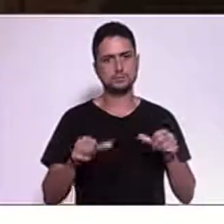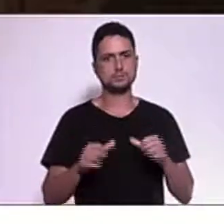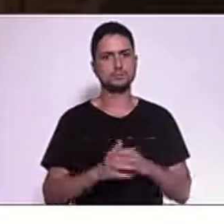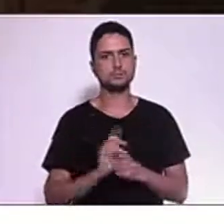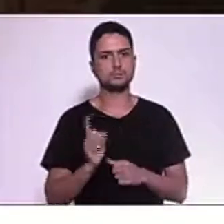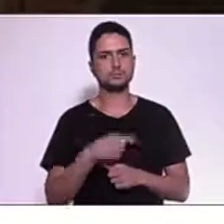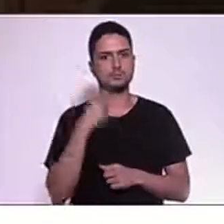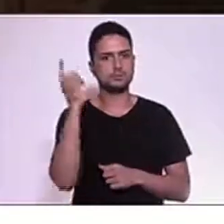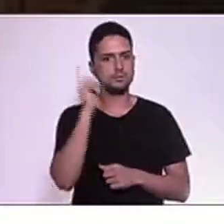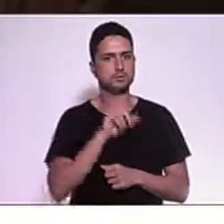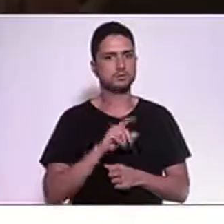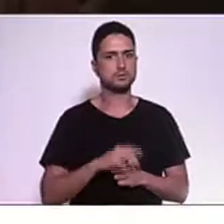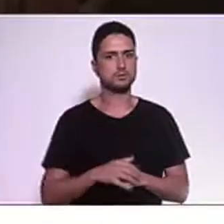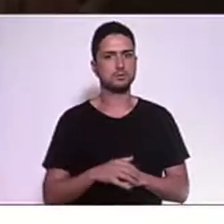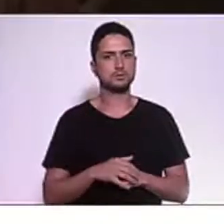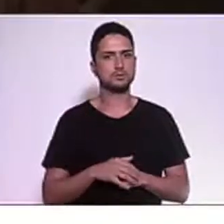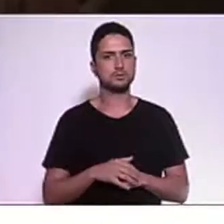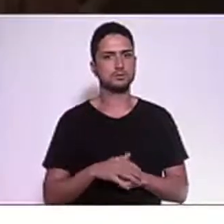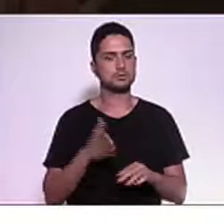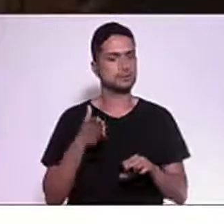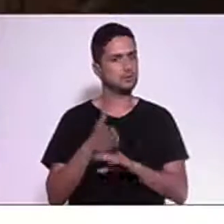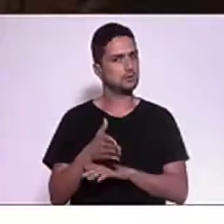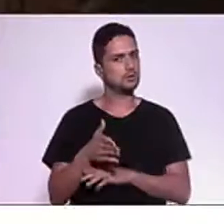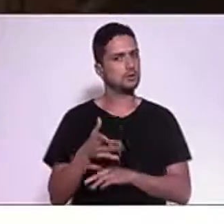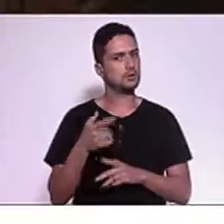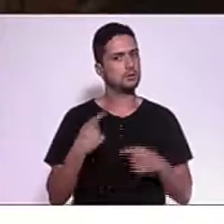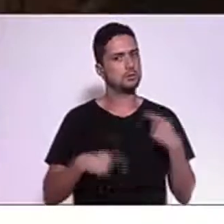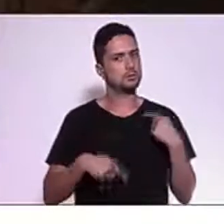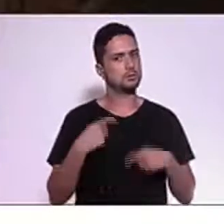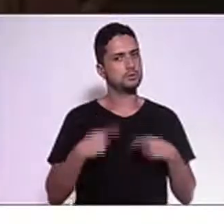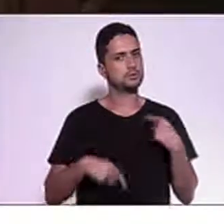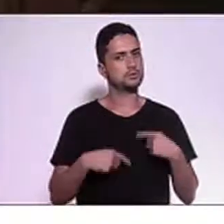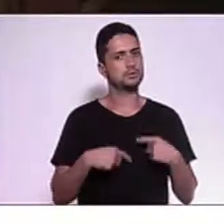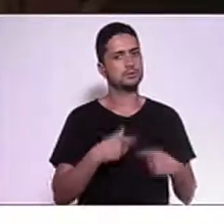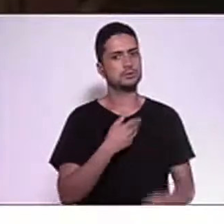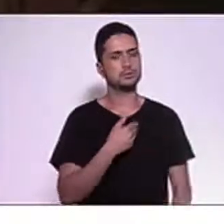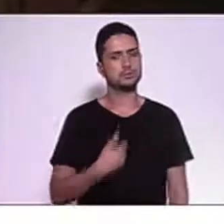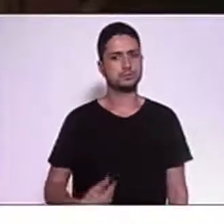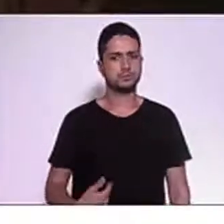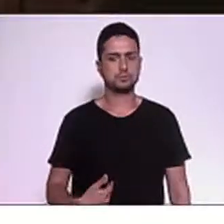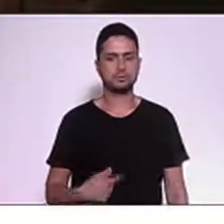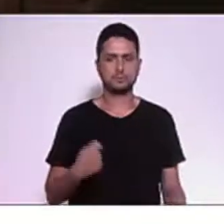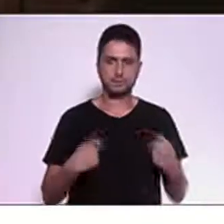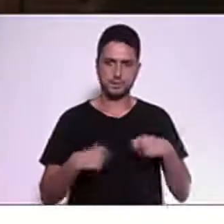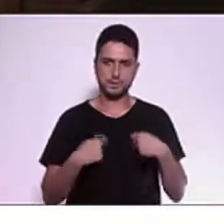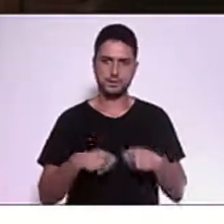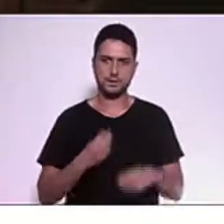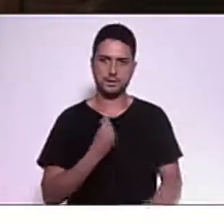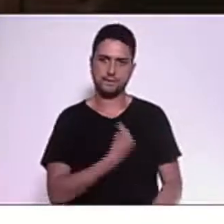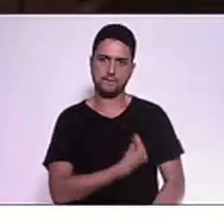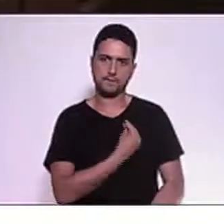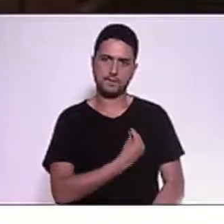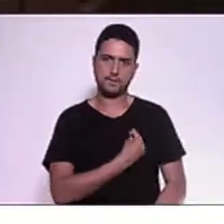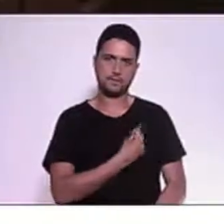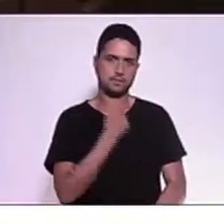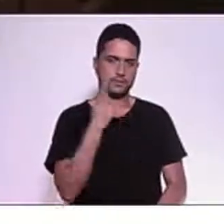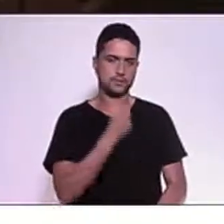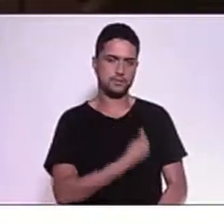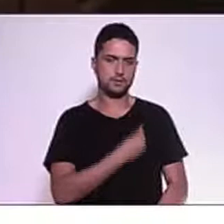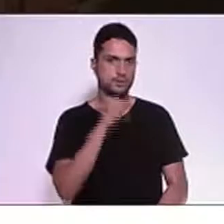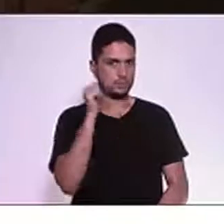tomar à frente as políticas públicas necessárias e urgentes pela vida dessas mulheres. Então, eu deixo aqui